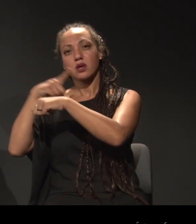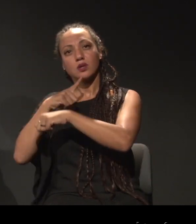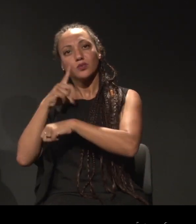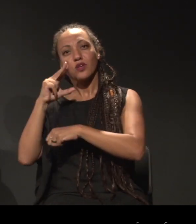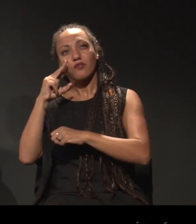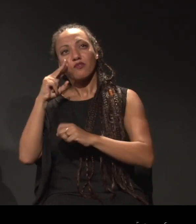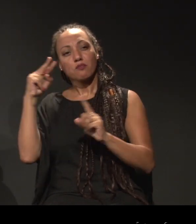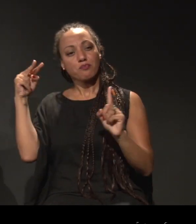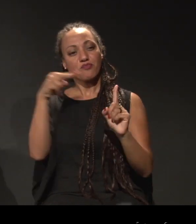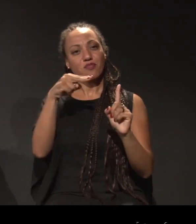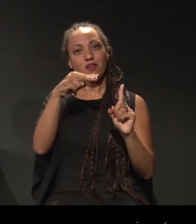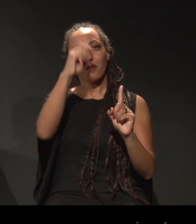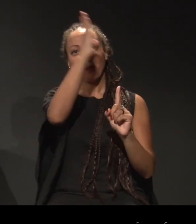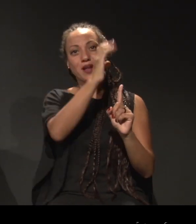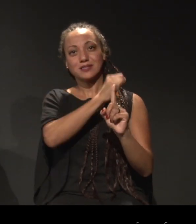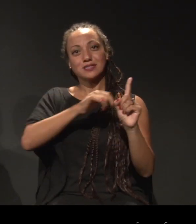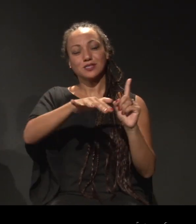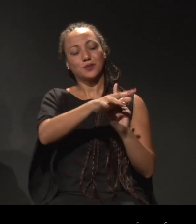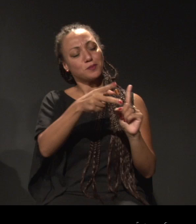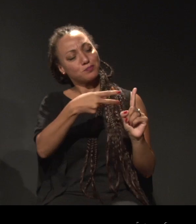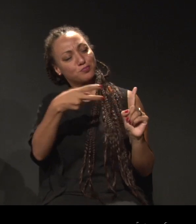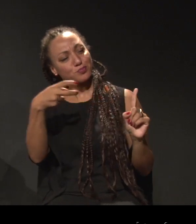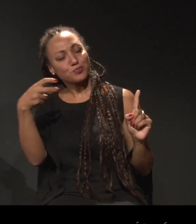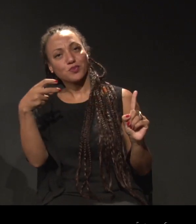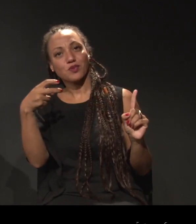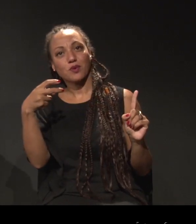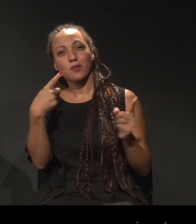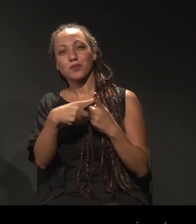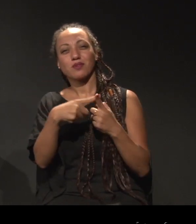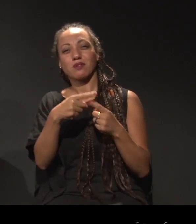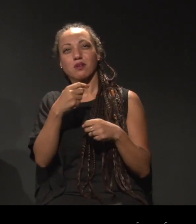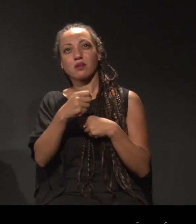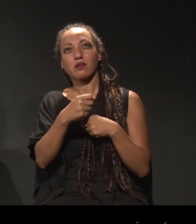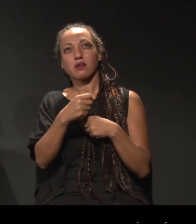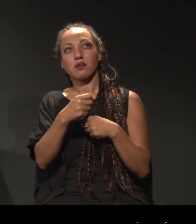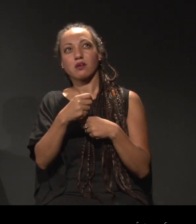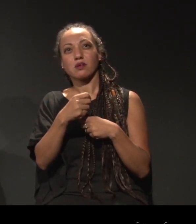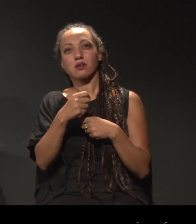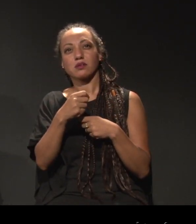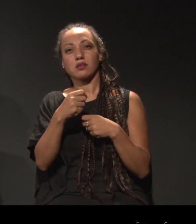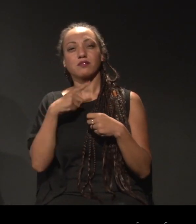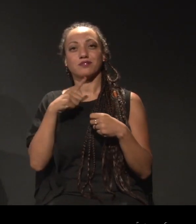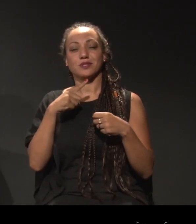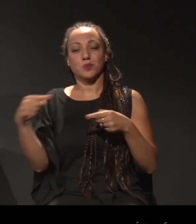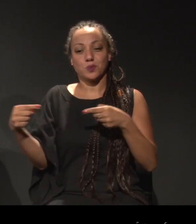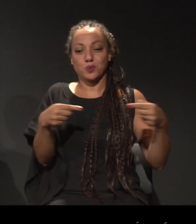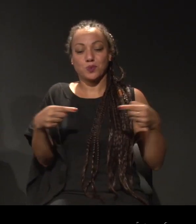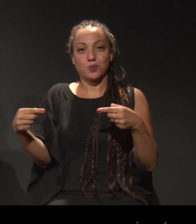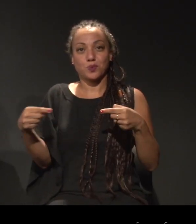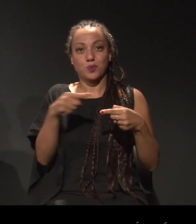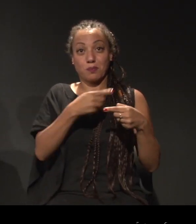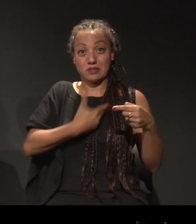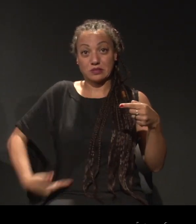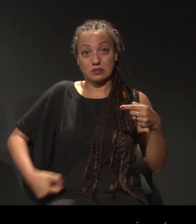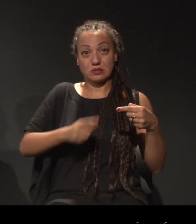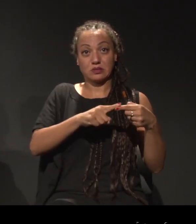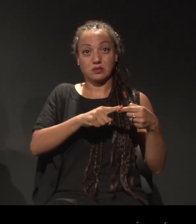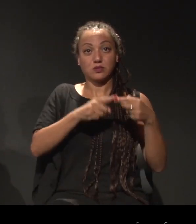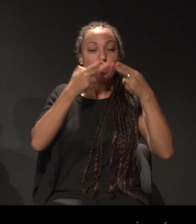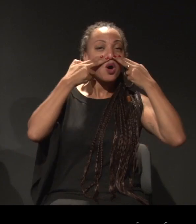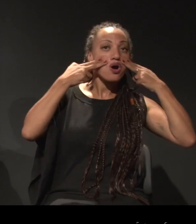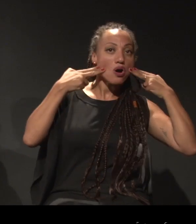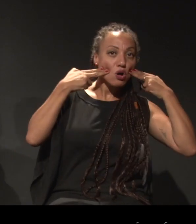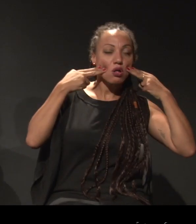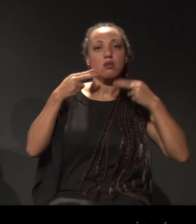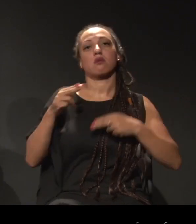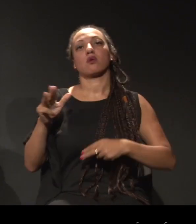que quando eu retorno ao Brasil, no início disputa Collor-Lula, isso é importante